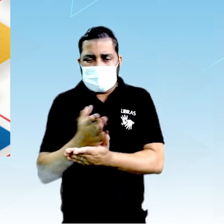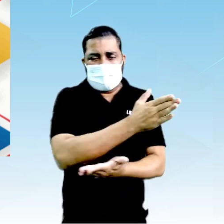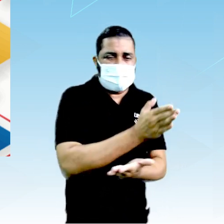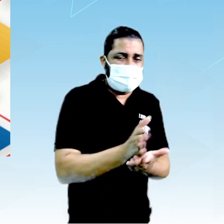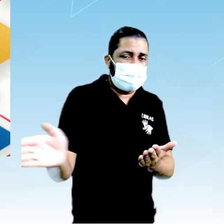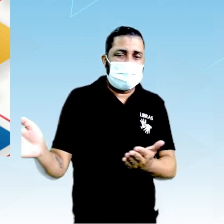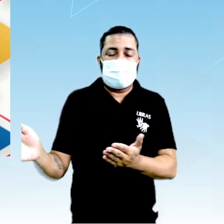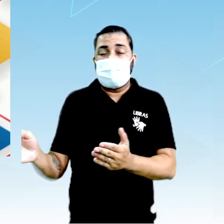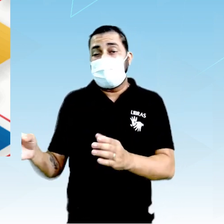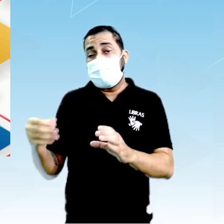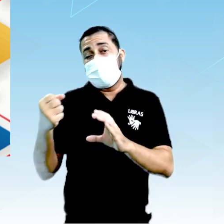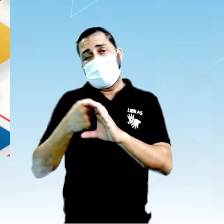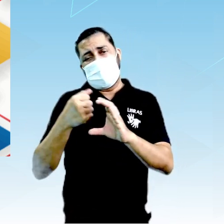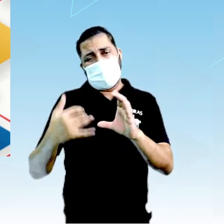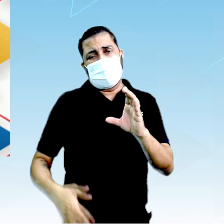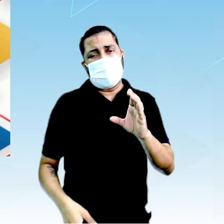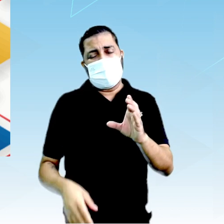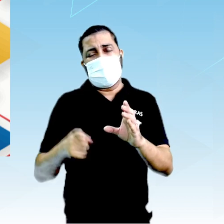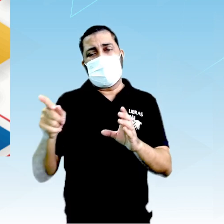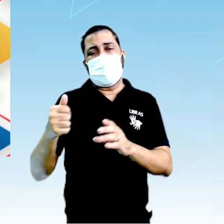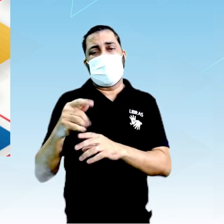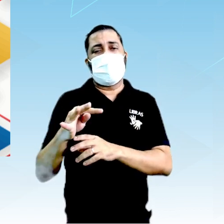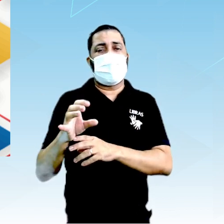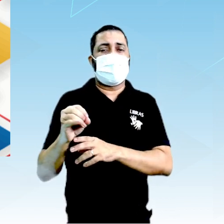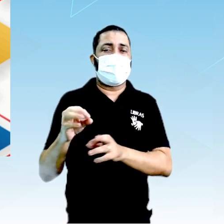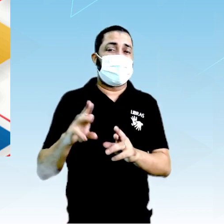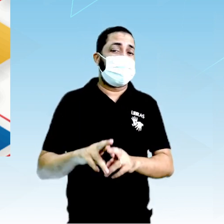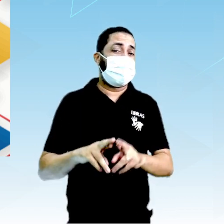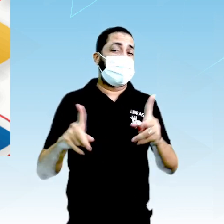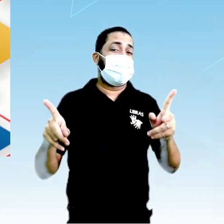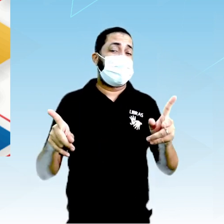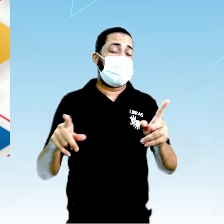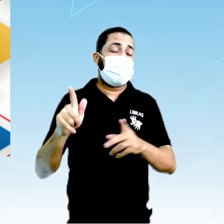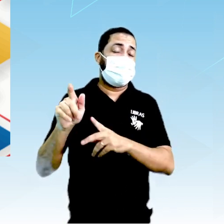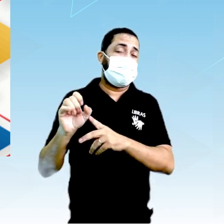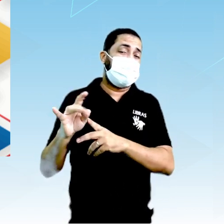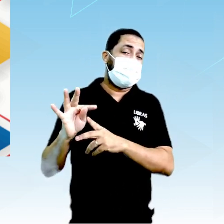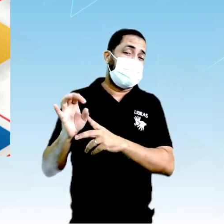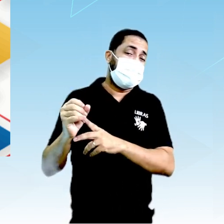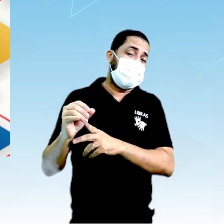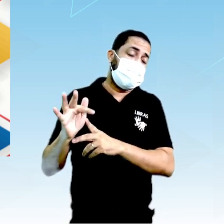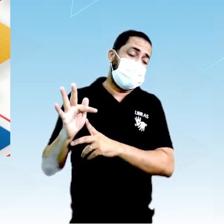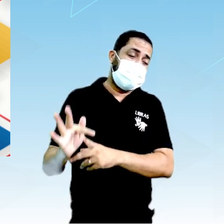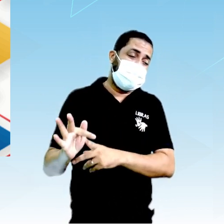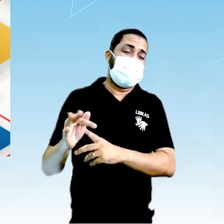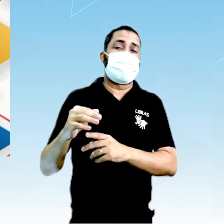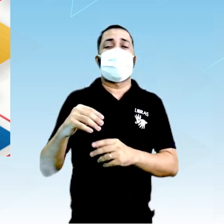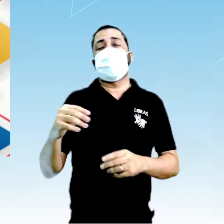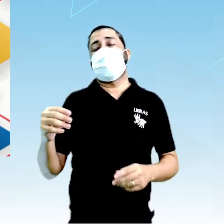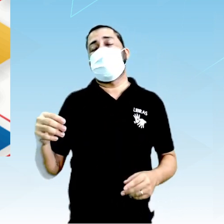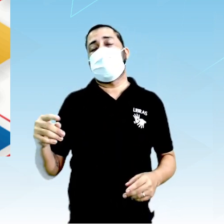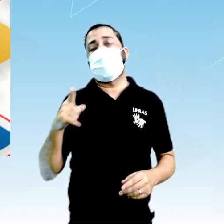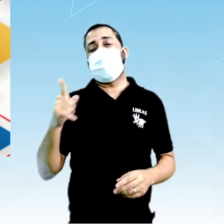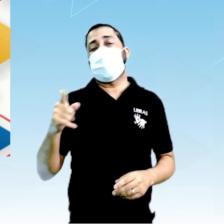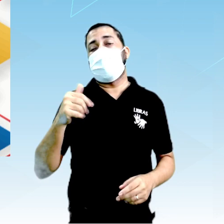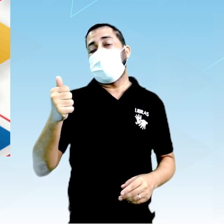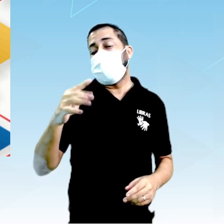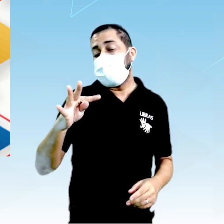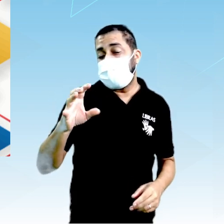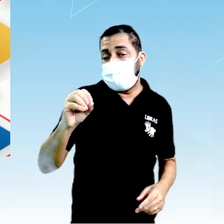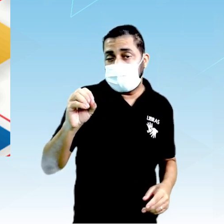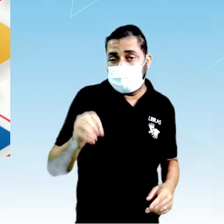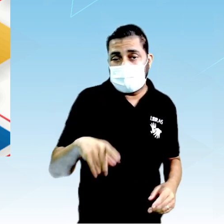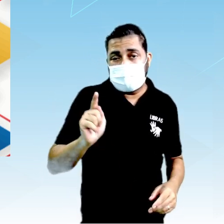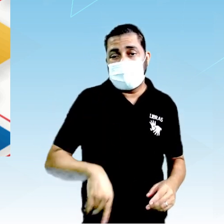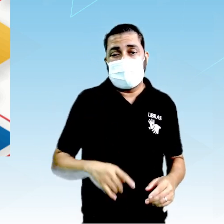caracteriza que o átomo é totalmente diferente. É aí onde o Rutenfort vai idealizar, olha, o átomo, na verdade, é feito por